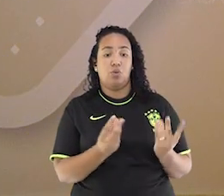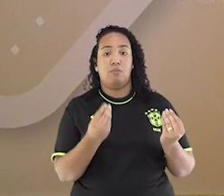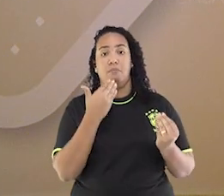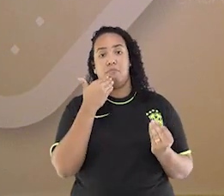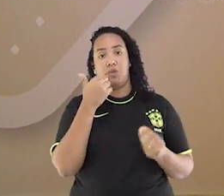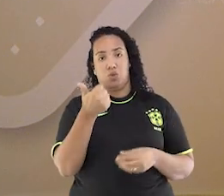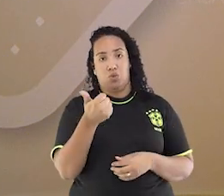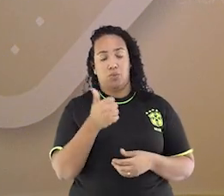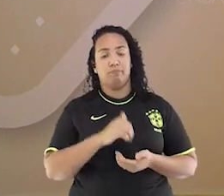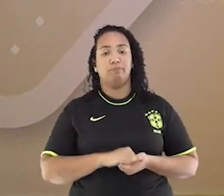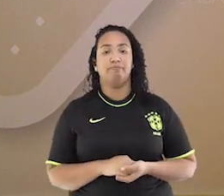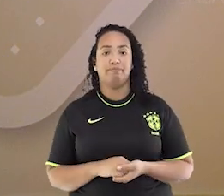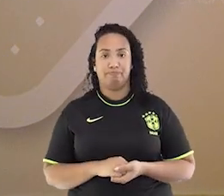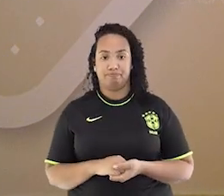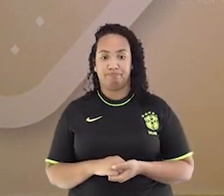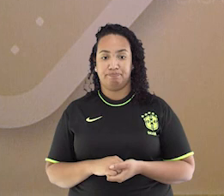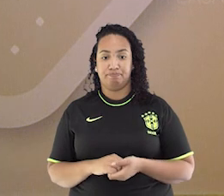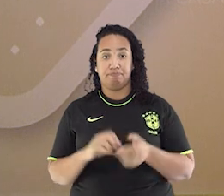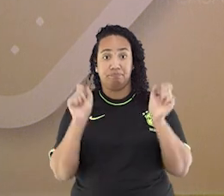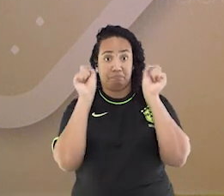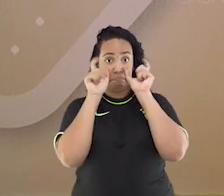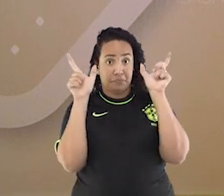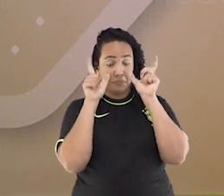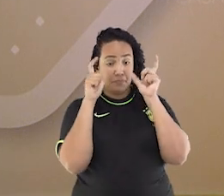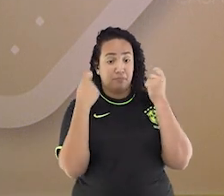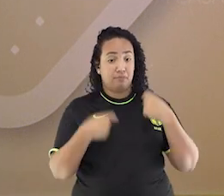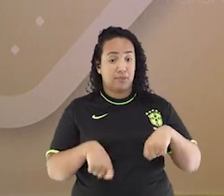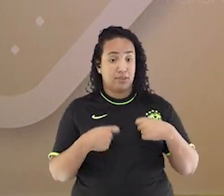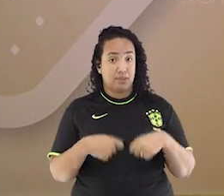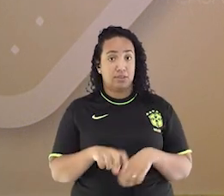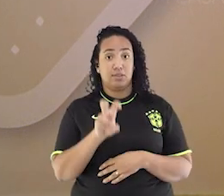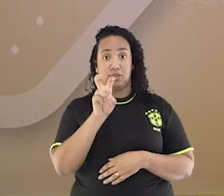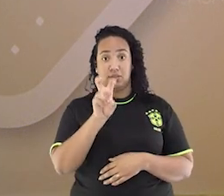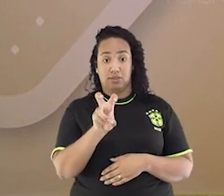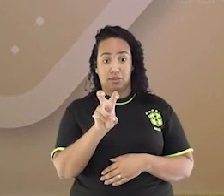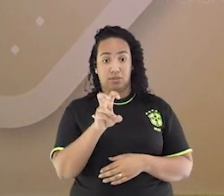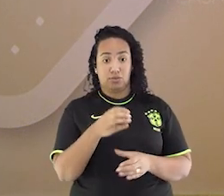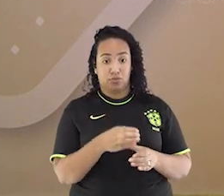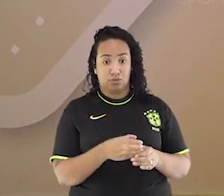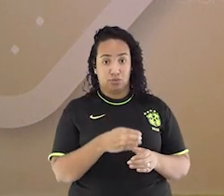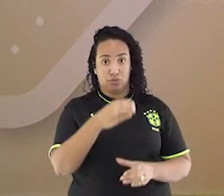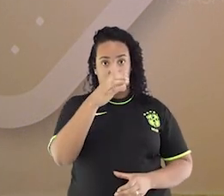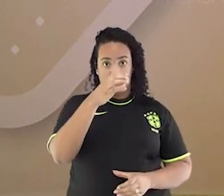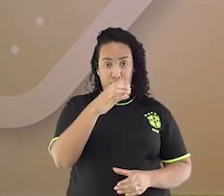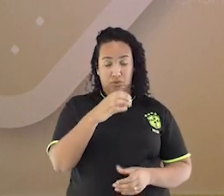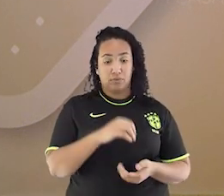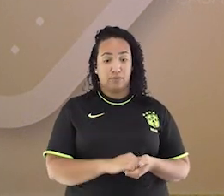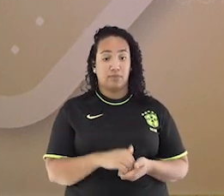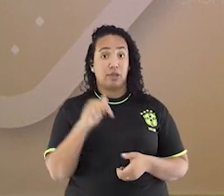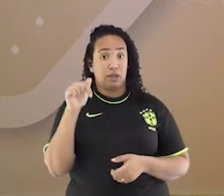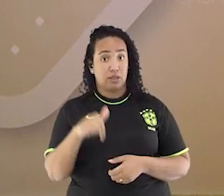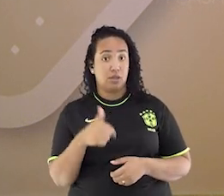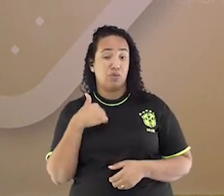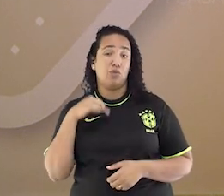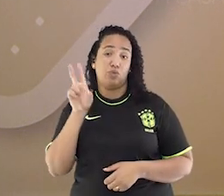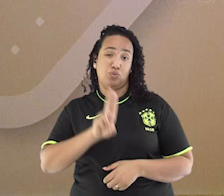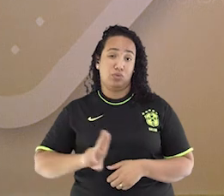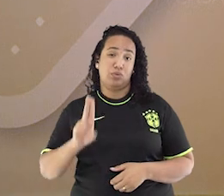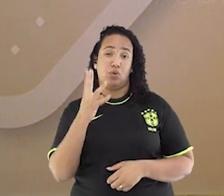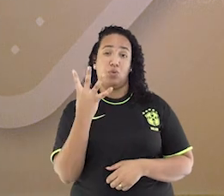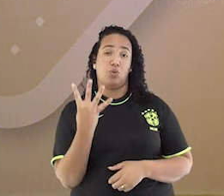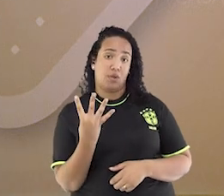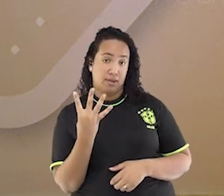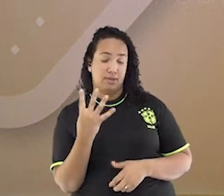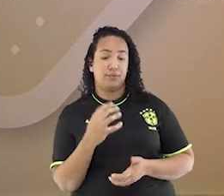Atenção! Vamos precisar de 5 cones. No estúdio, só consigo usar 4. Uma